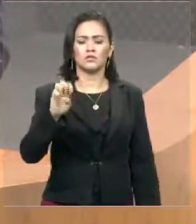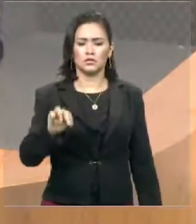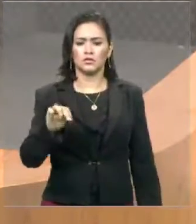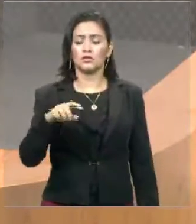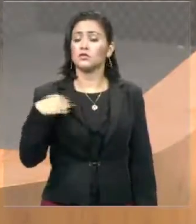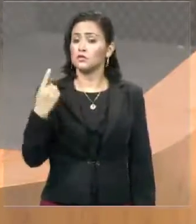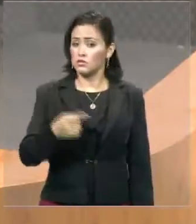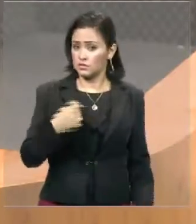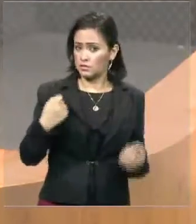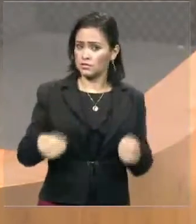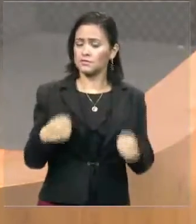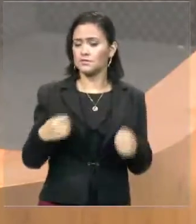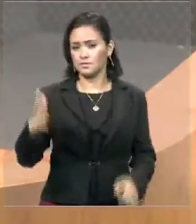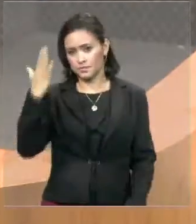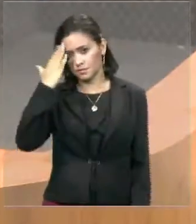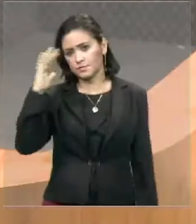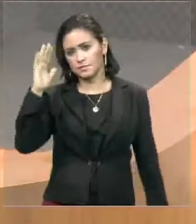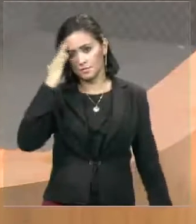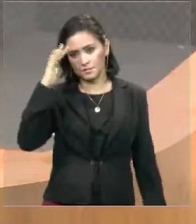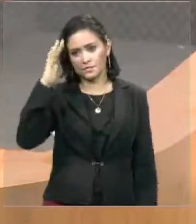e aqui eu estou,